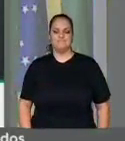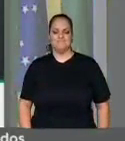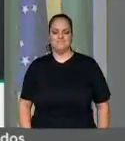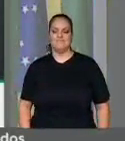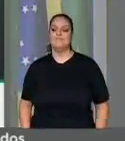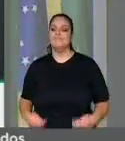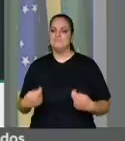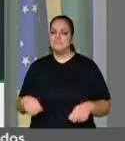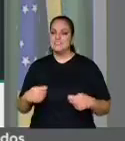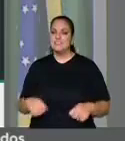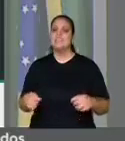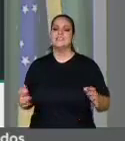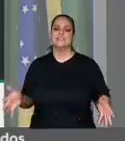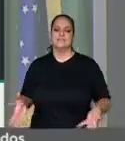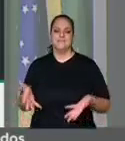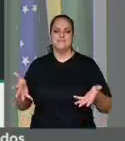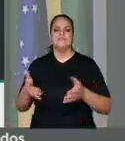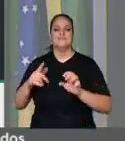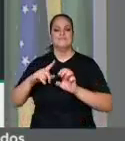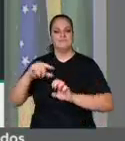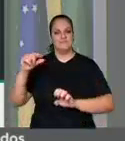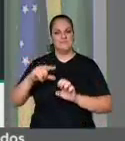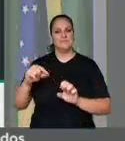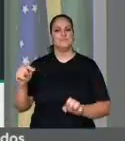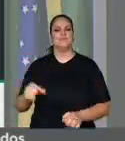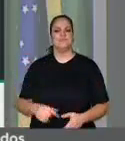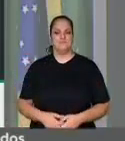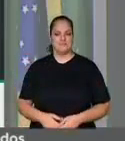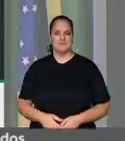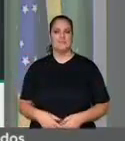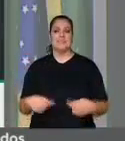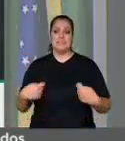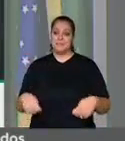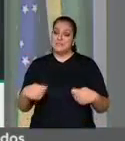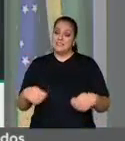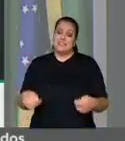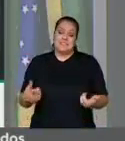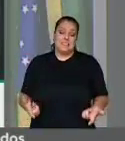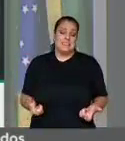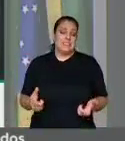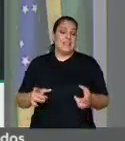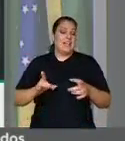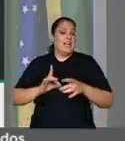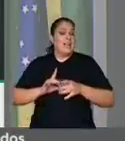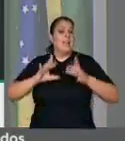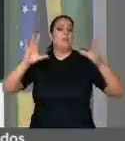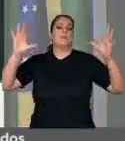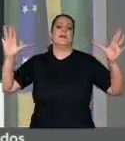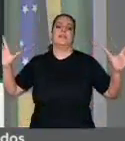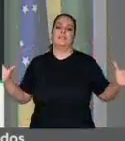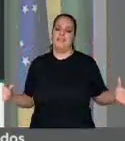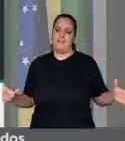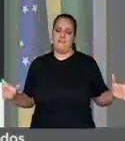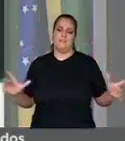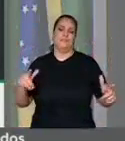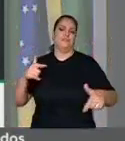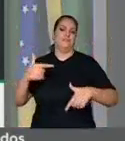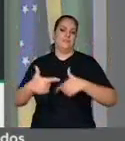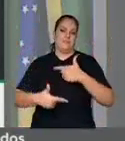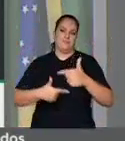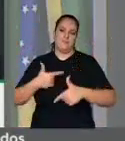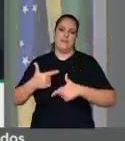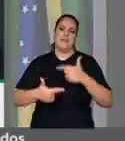empreendedorismo. Um pouco menos de Estado e mais liberdade para os empreendedores do Brasil. Para aqueles que